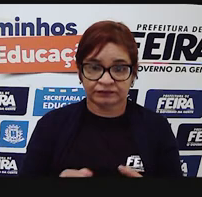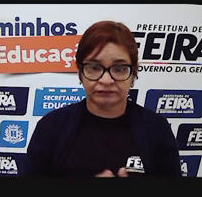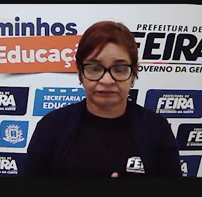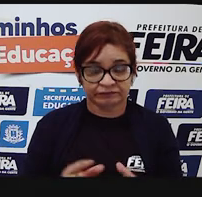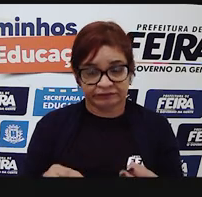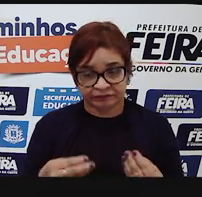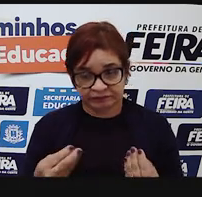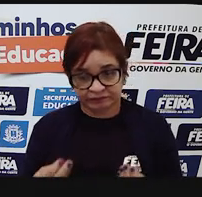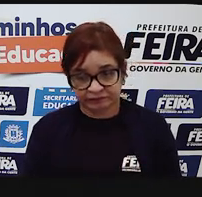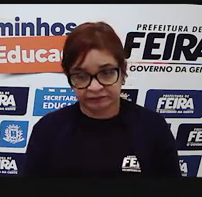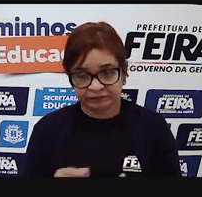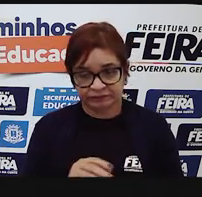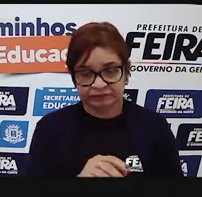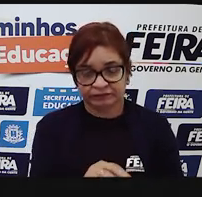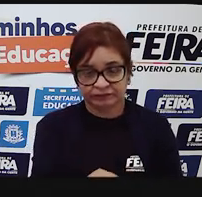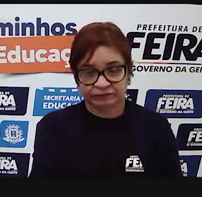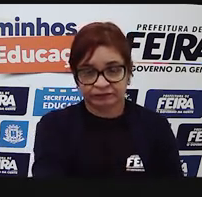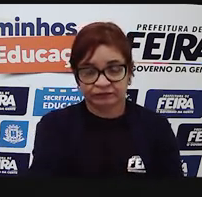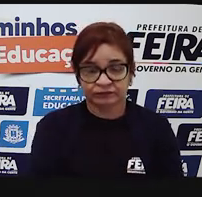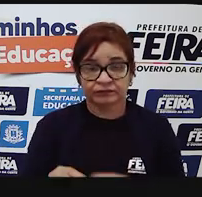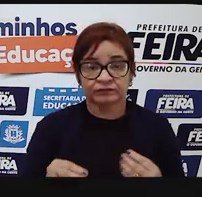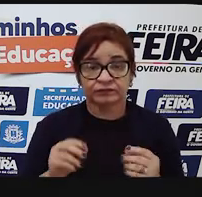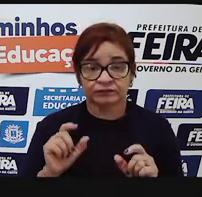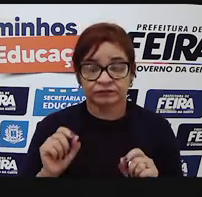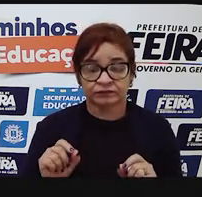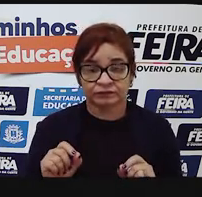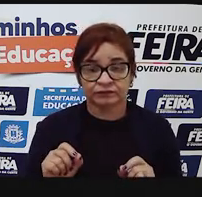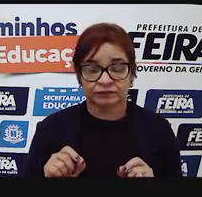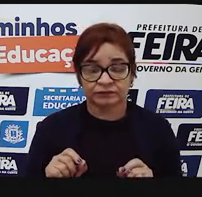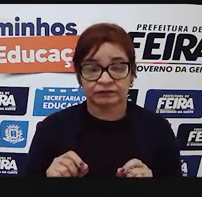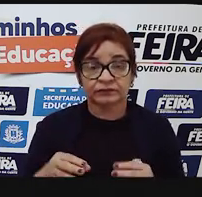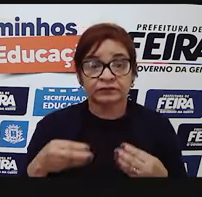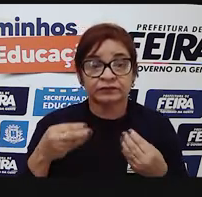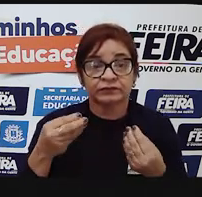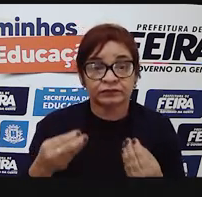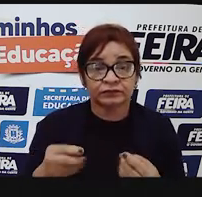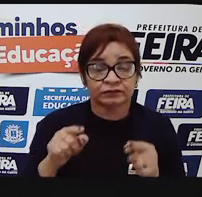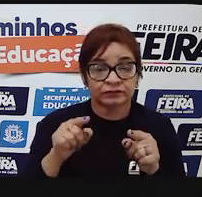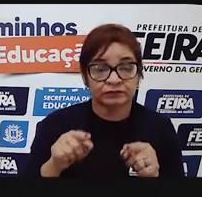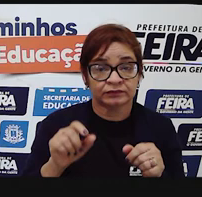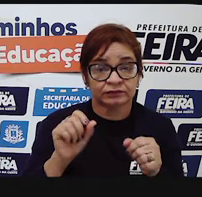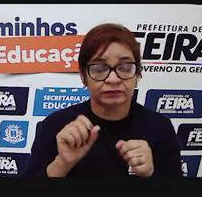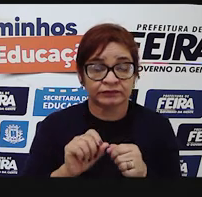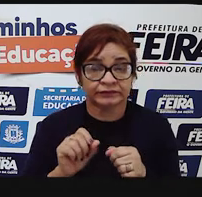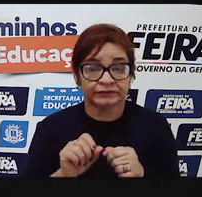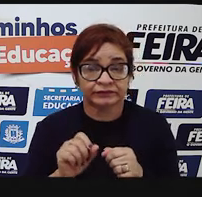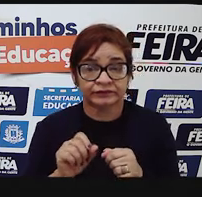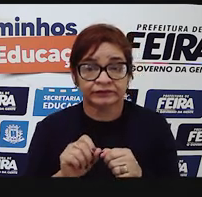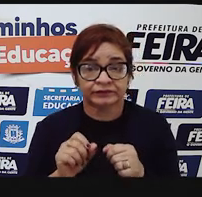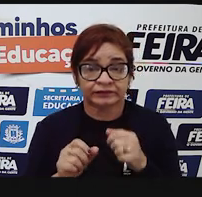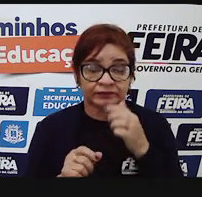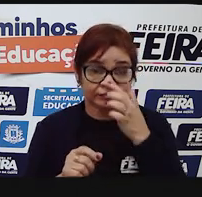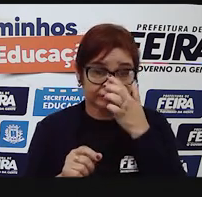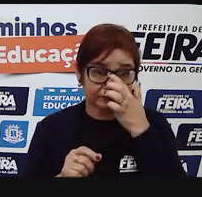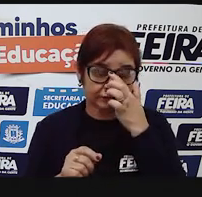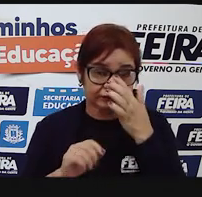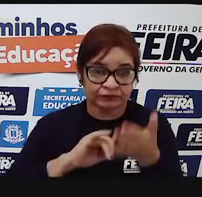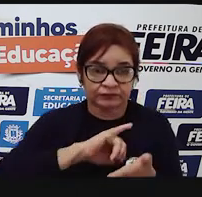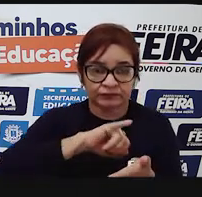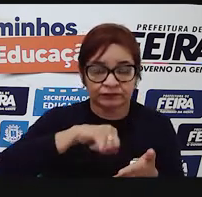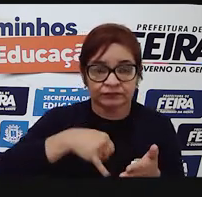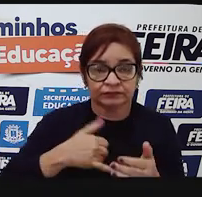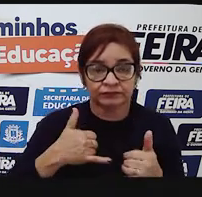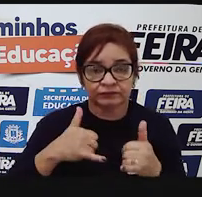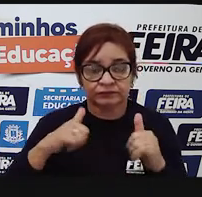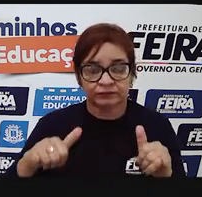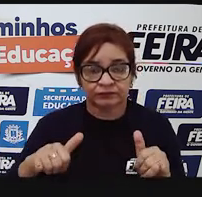Então, ele tem uma intenção definida, como eu já disse, no caso da notícia de jornal, é